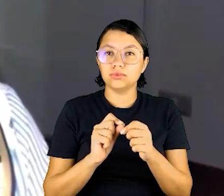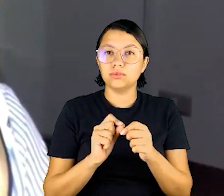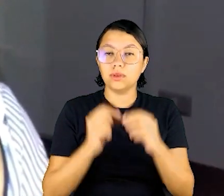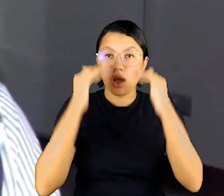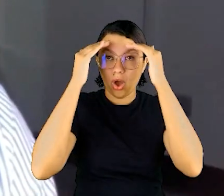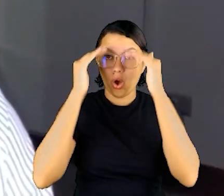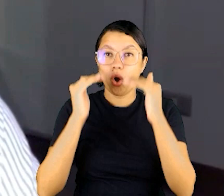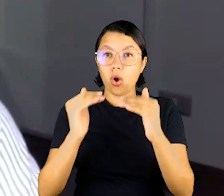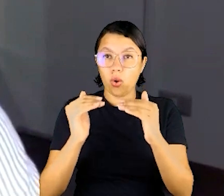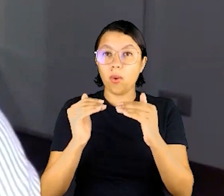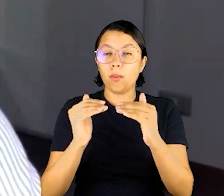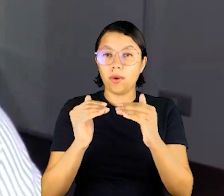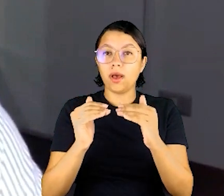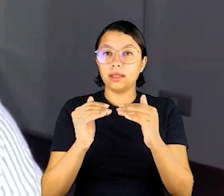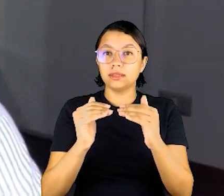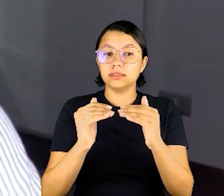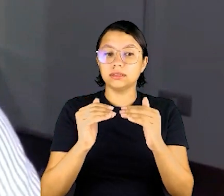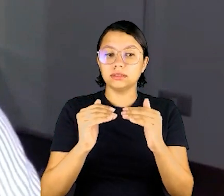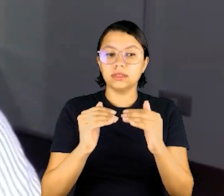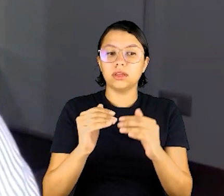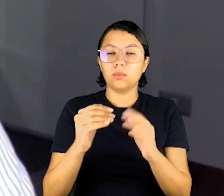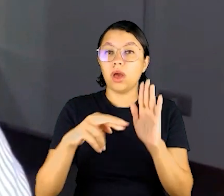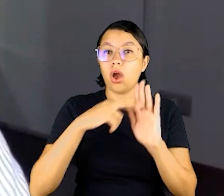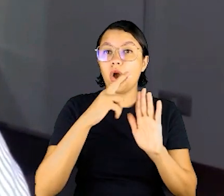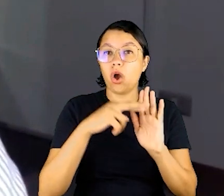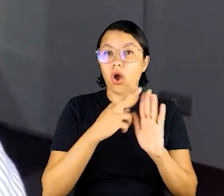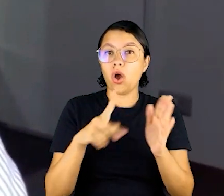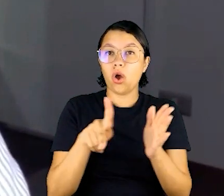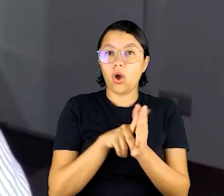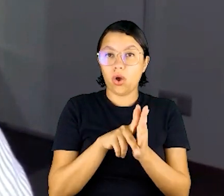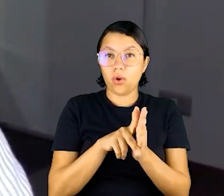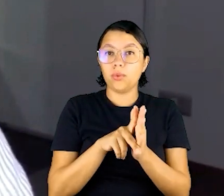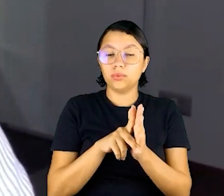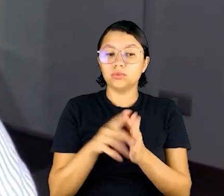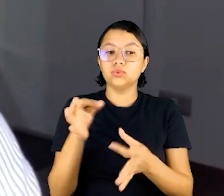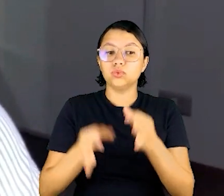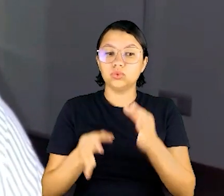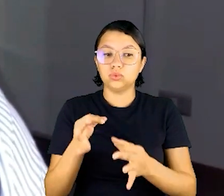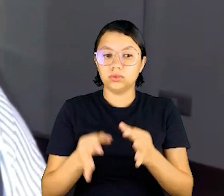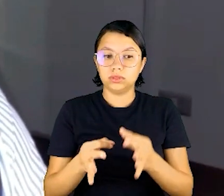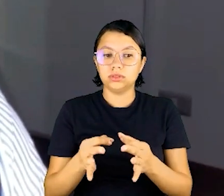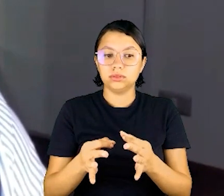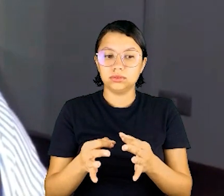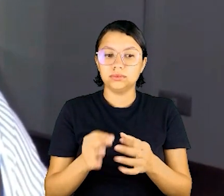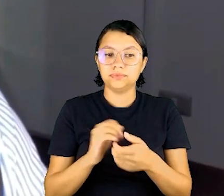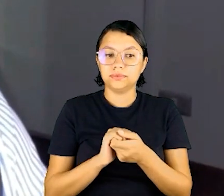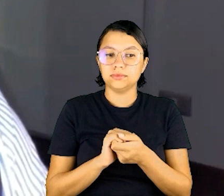cumpre uma recomendação do CNJ, a